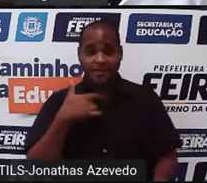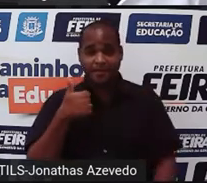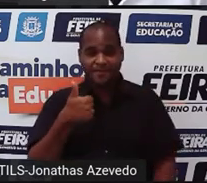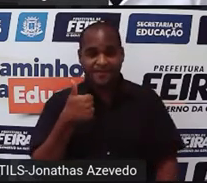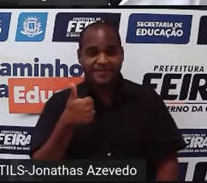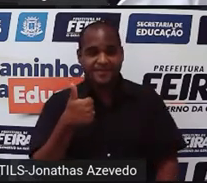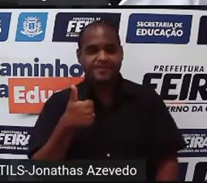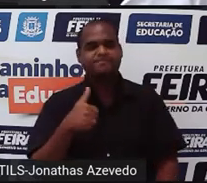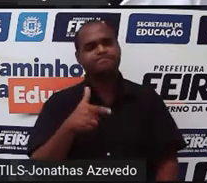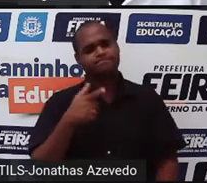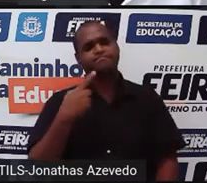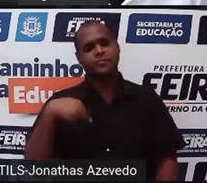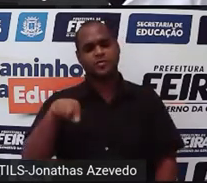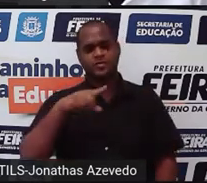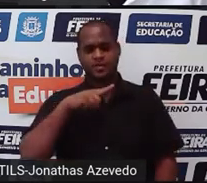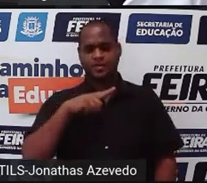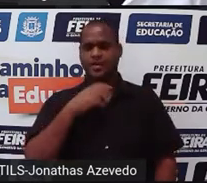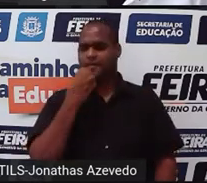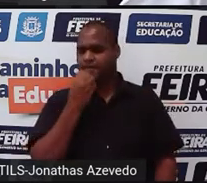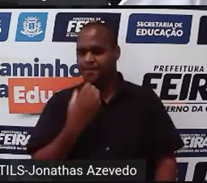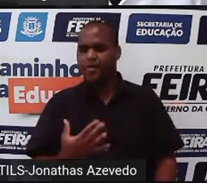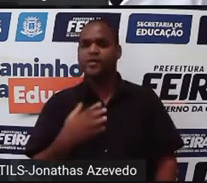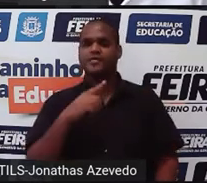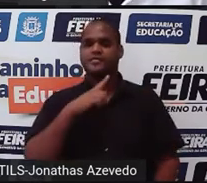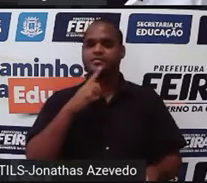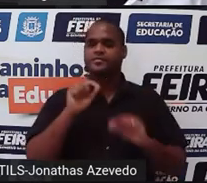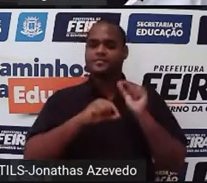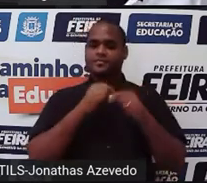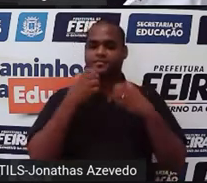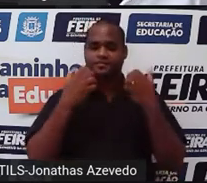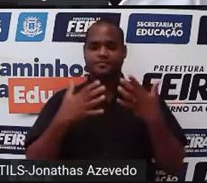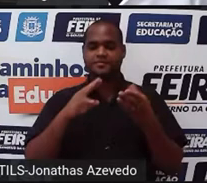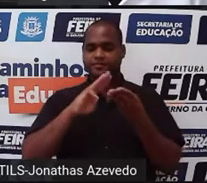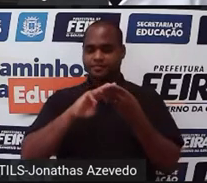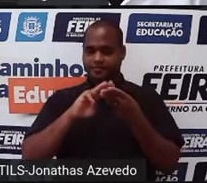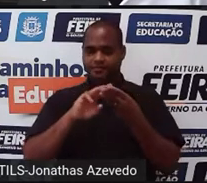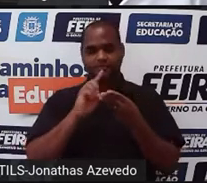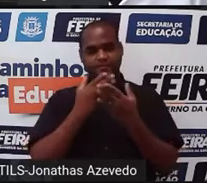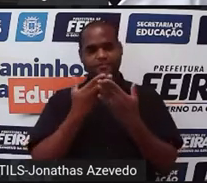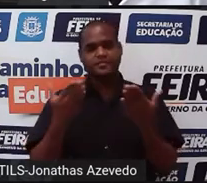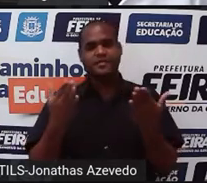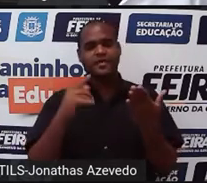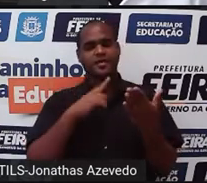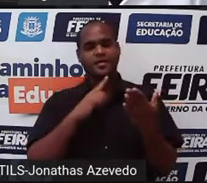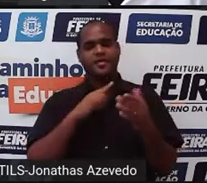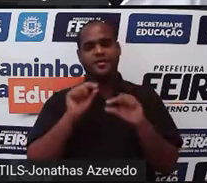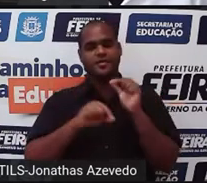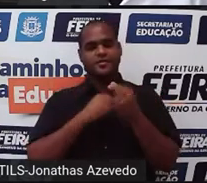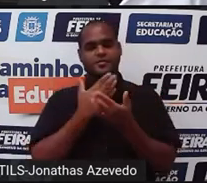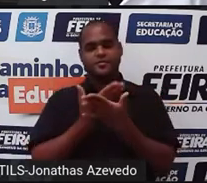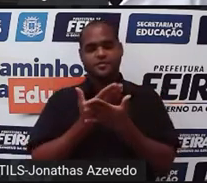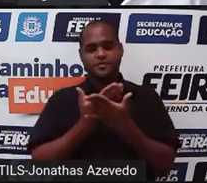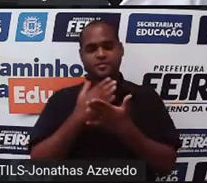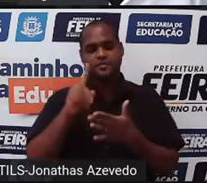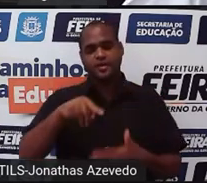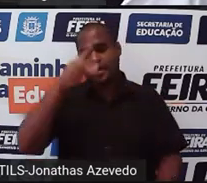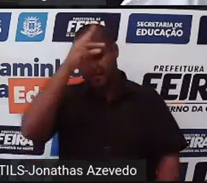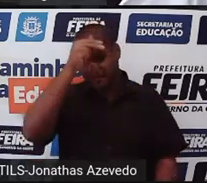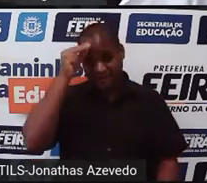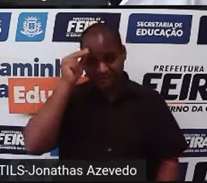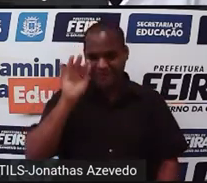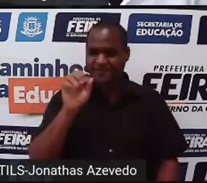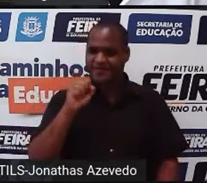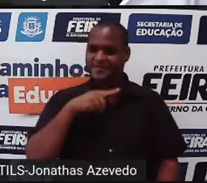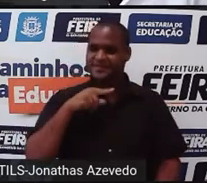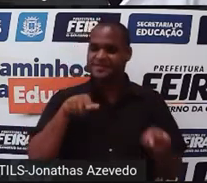lado? Tudo bem conosco aqui desse lado? Aula de Matemática para você que é estudante da nossa rede municipal de ensino